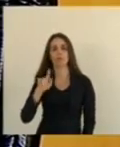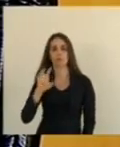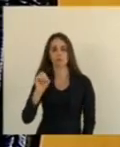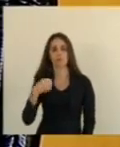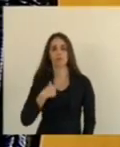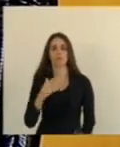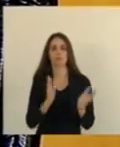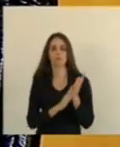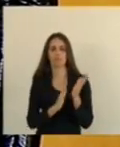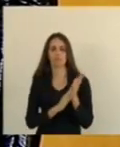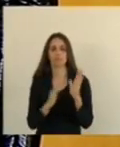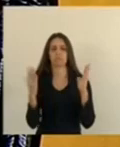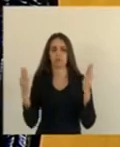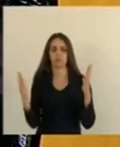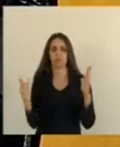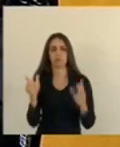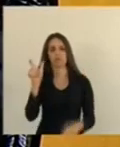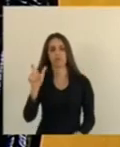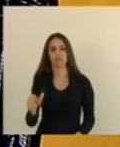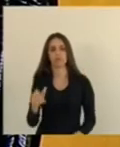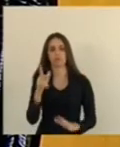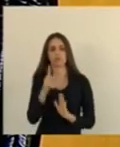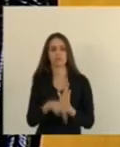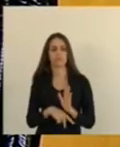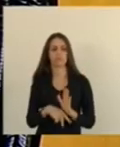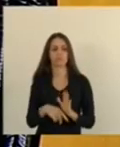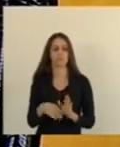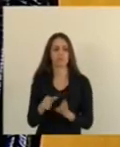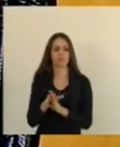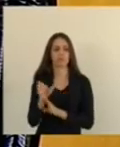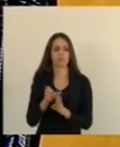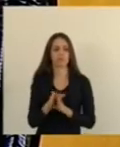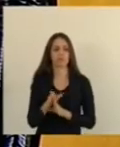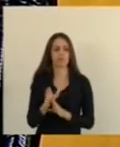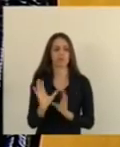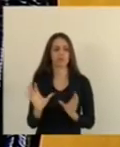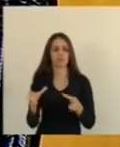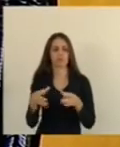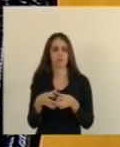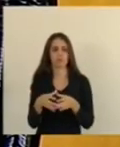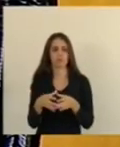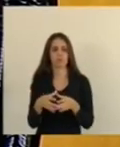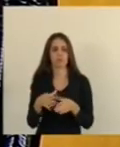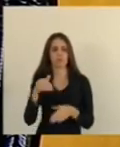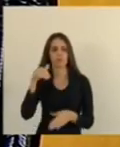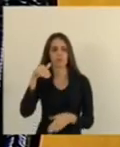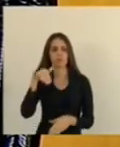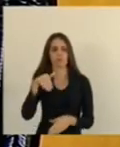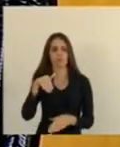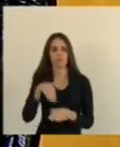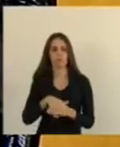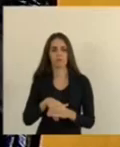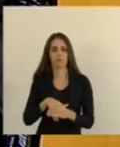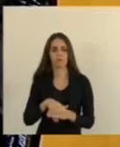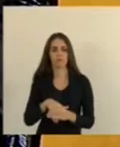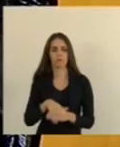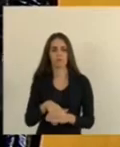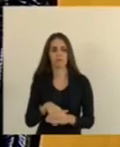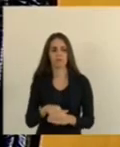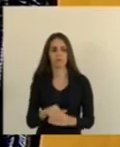parabenizando O deputado Para esse projeto Eu vou encaminhar Aqui a base Pela Pela votação Dessa matéria